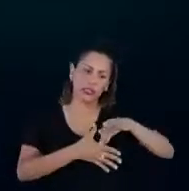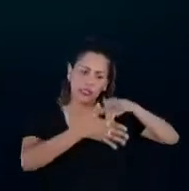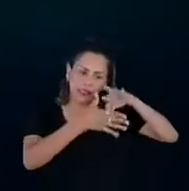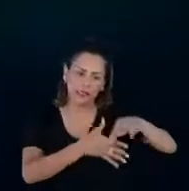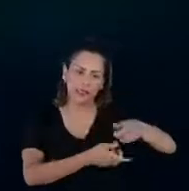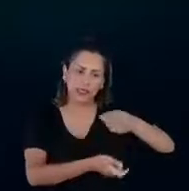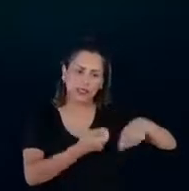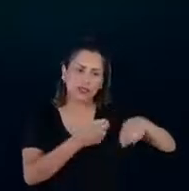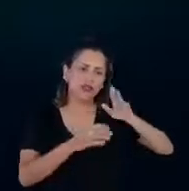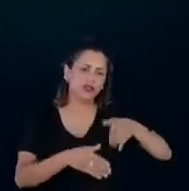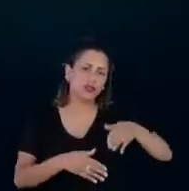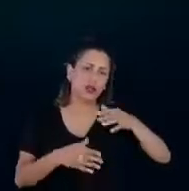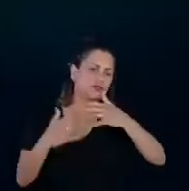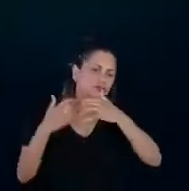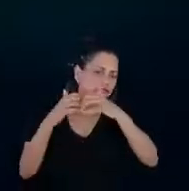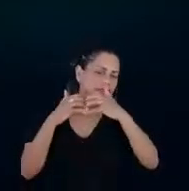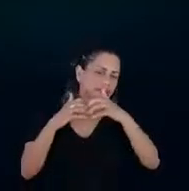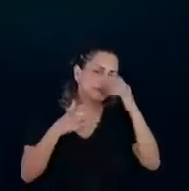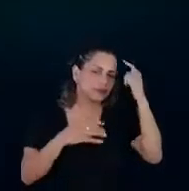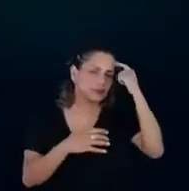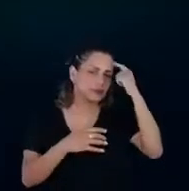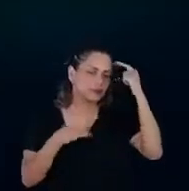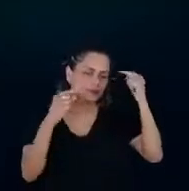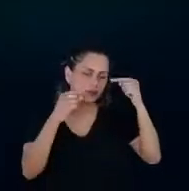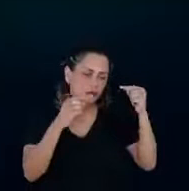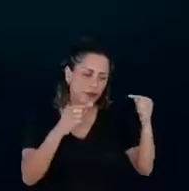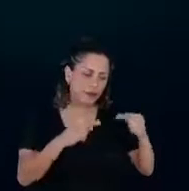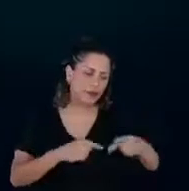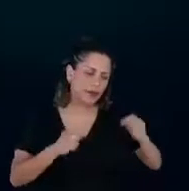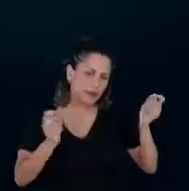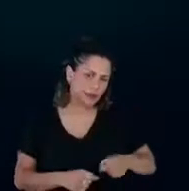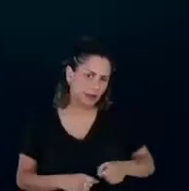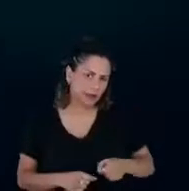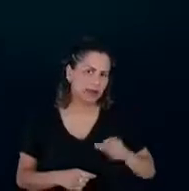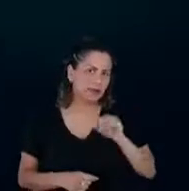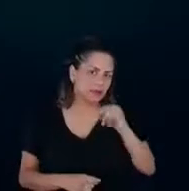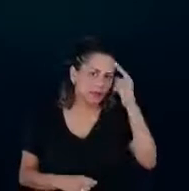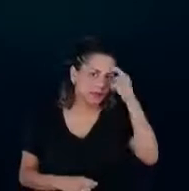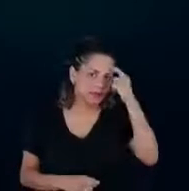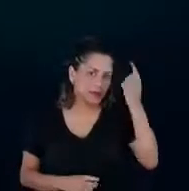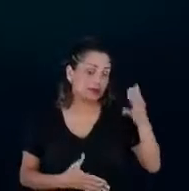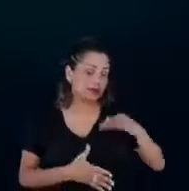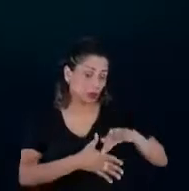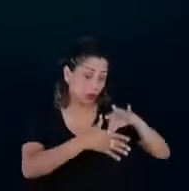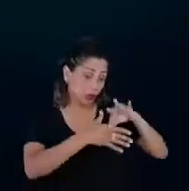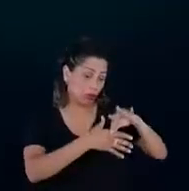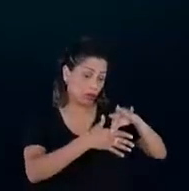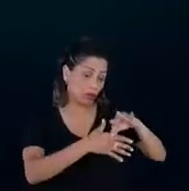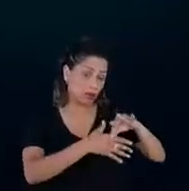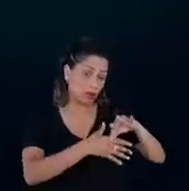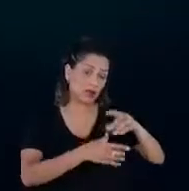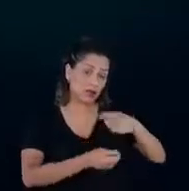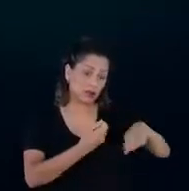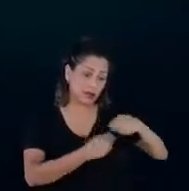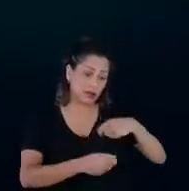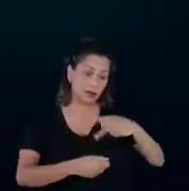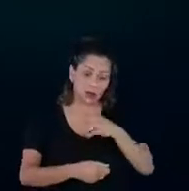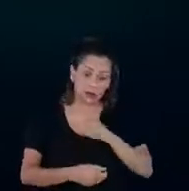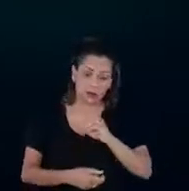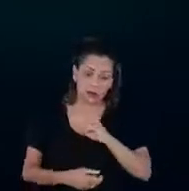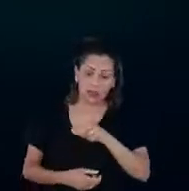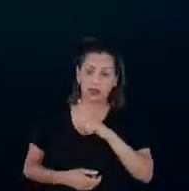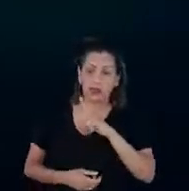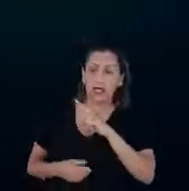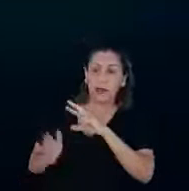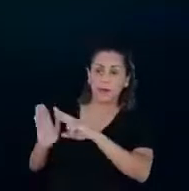que isso fique viável. Se a gente pensar que hoje na governança do Procel, a gente tem representantes da indústria, representantes do setor de comércio